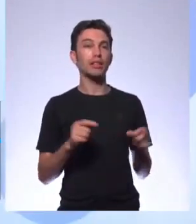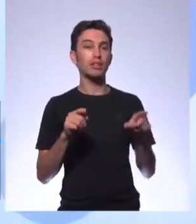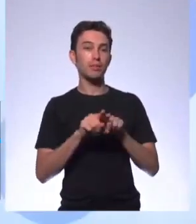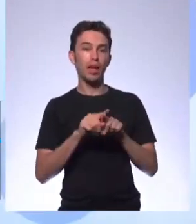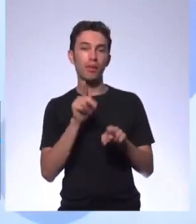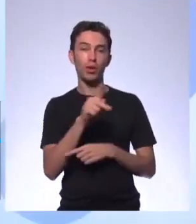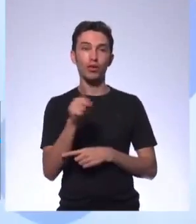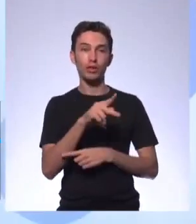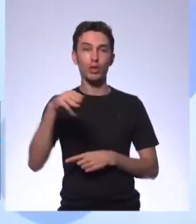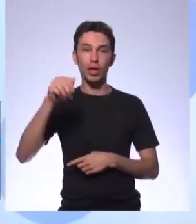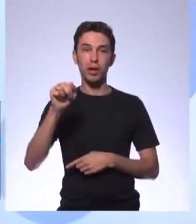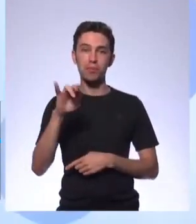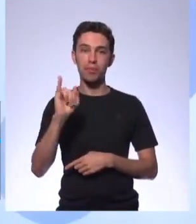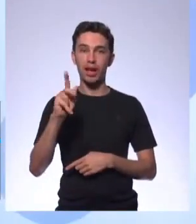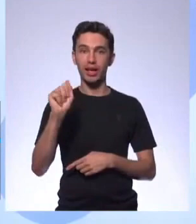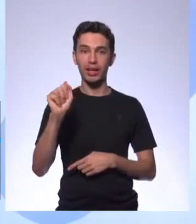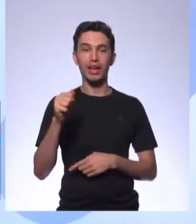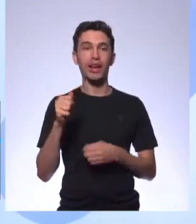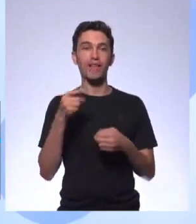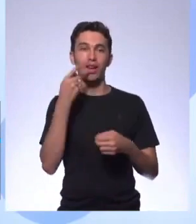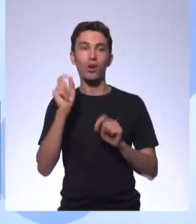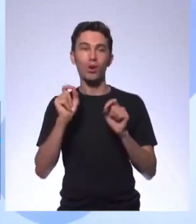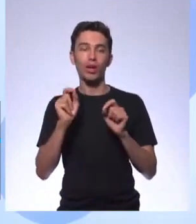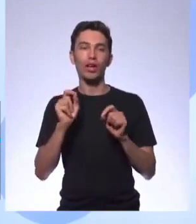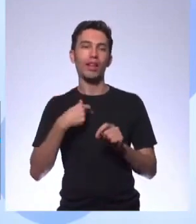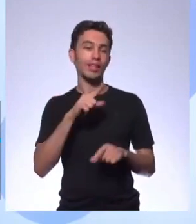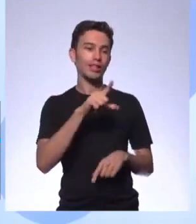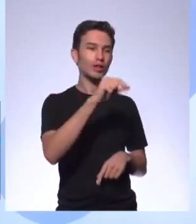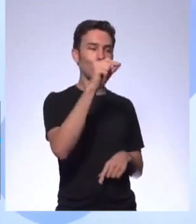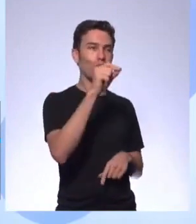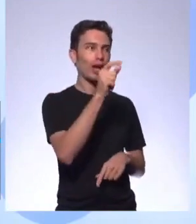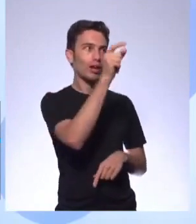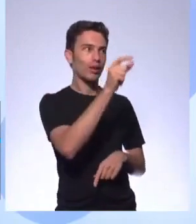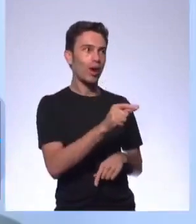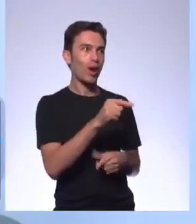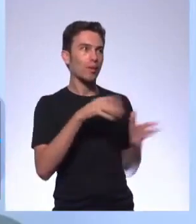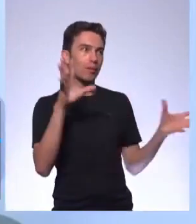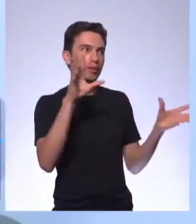A professora Maria Mercê, ela diz, escolher uma obra para ser resenhada.